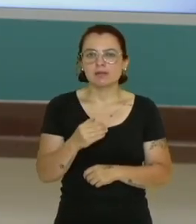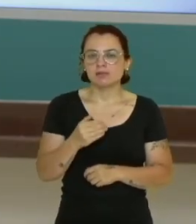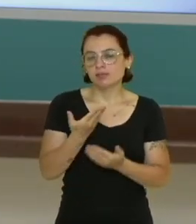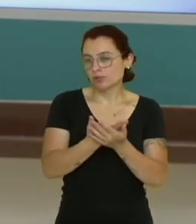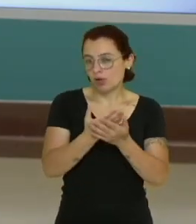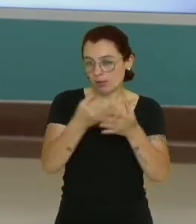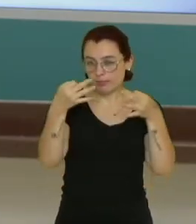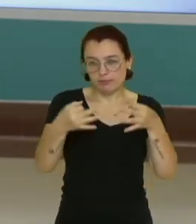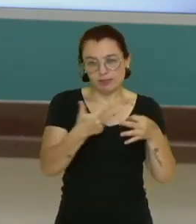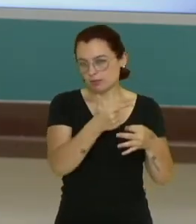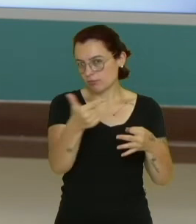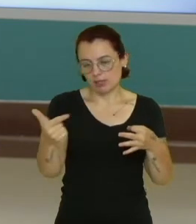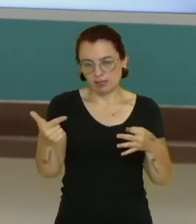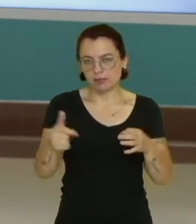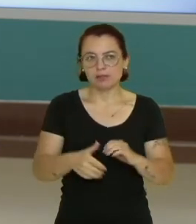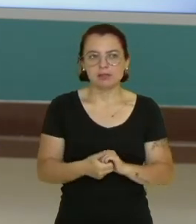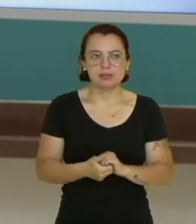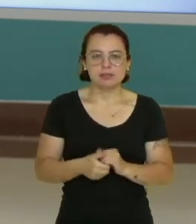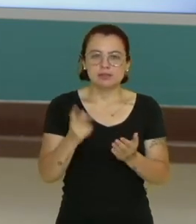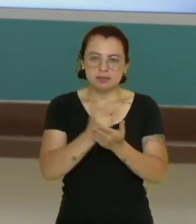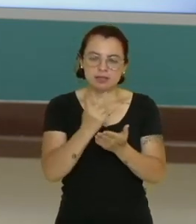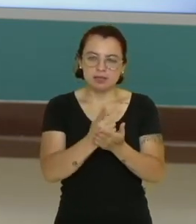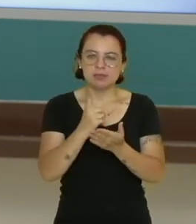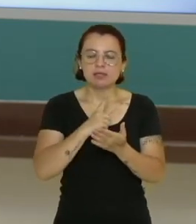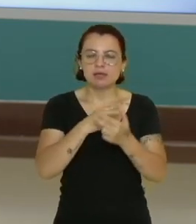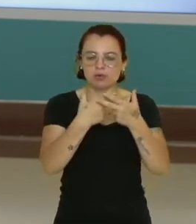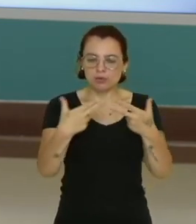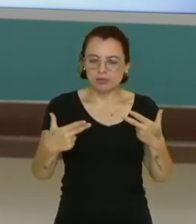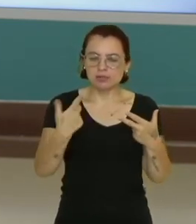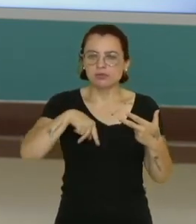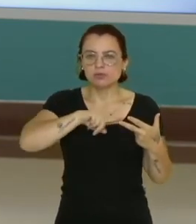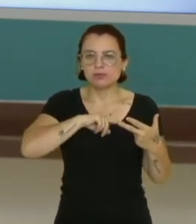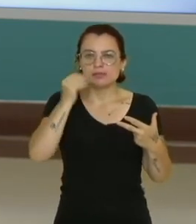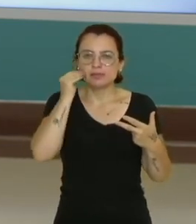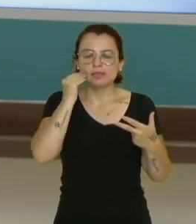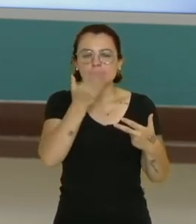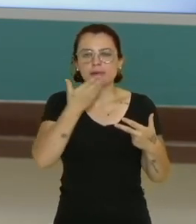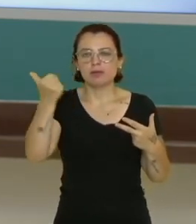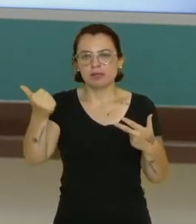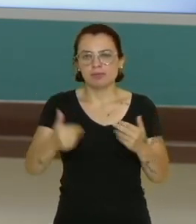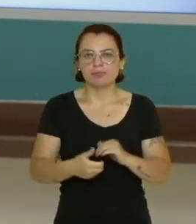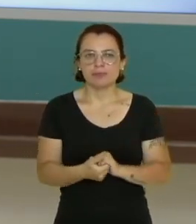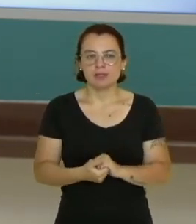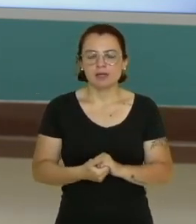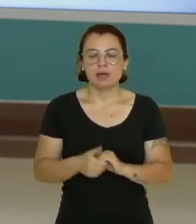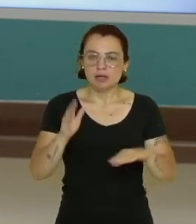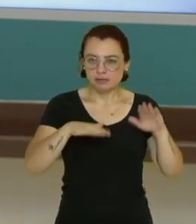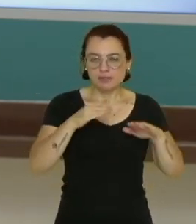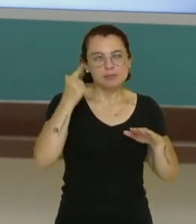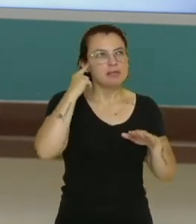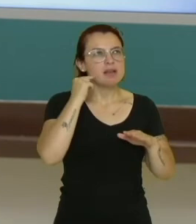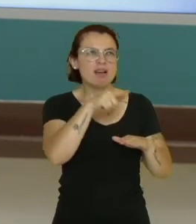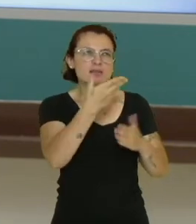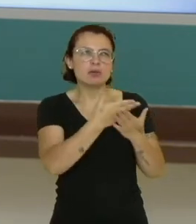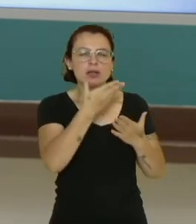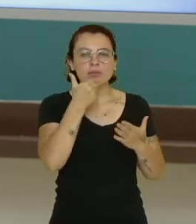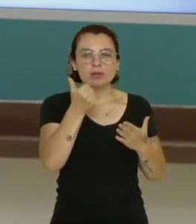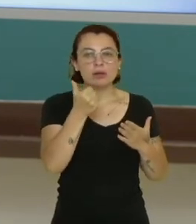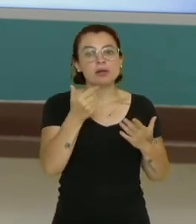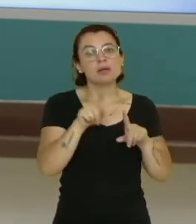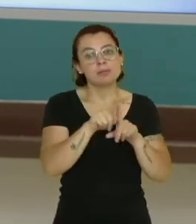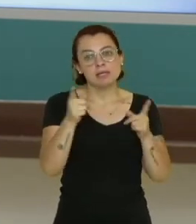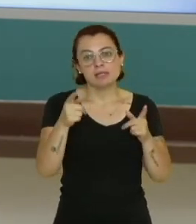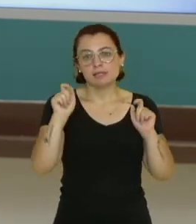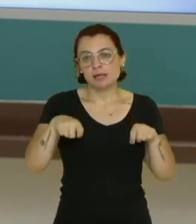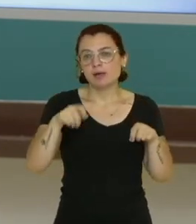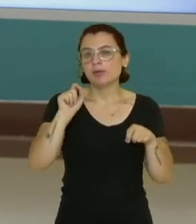não existe, certo? Sempre haverá algumas questões que deverão ser resolvidas. Por melhor que a escola esteja, numa dessas, então, seja a hora de